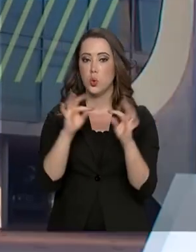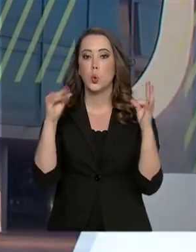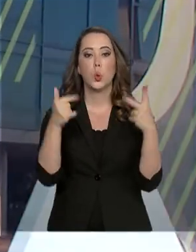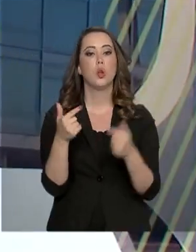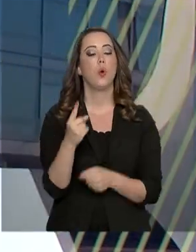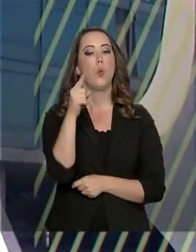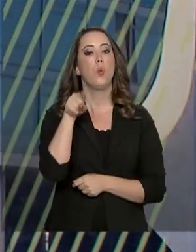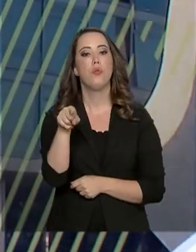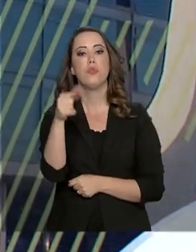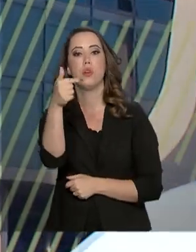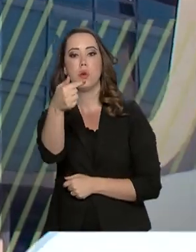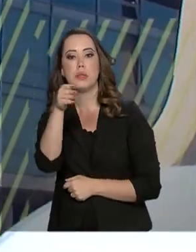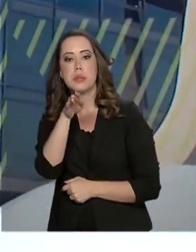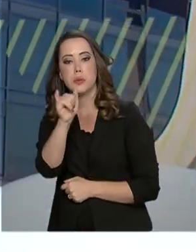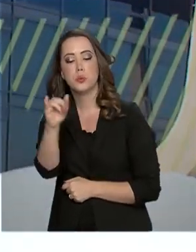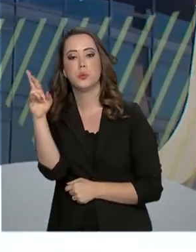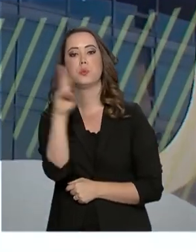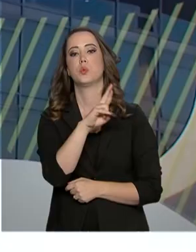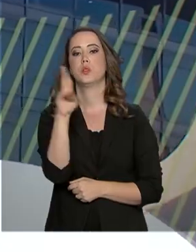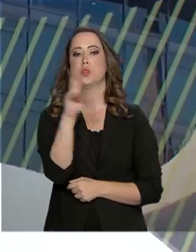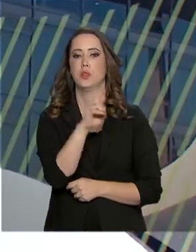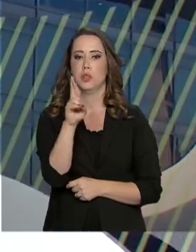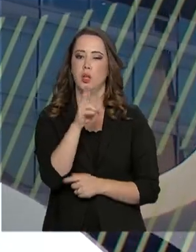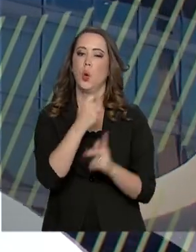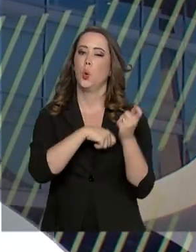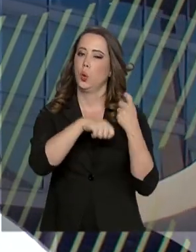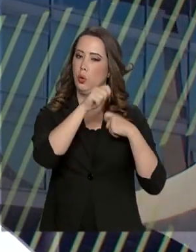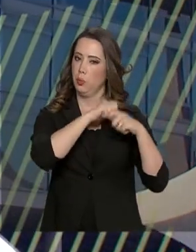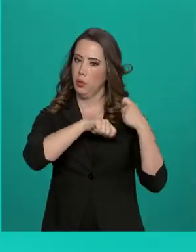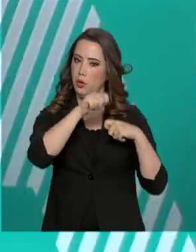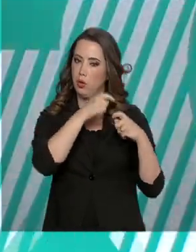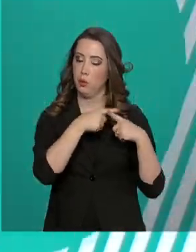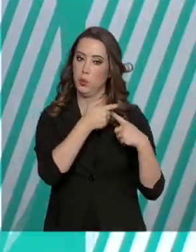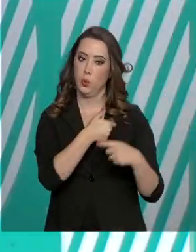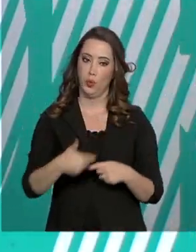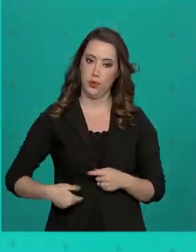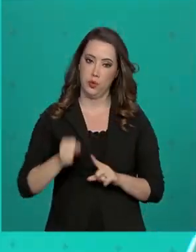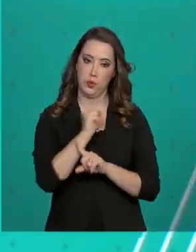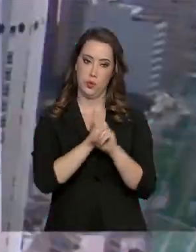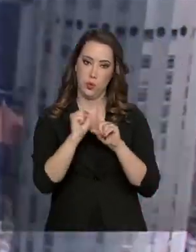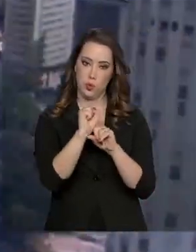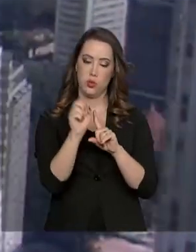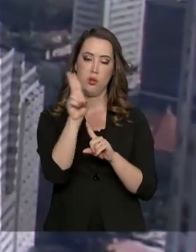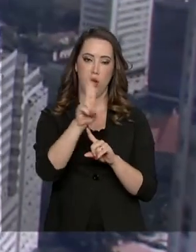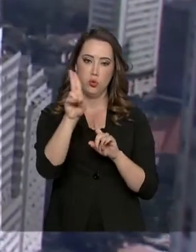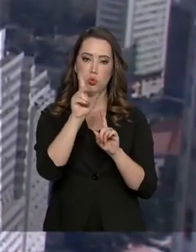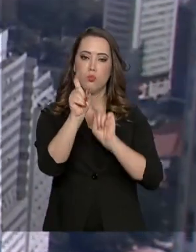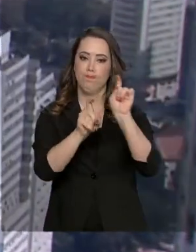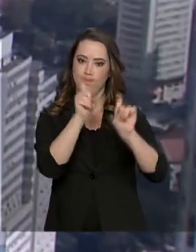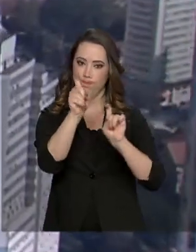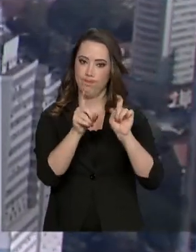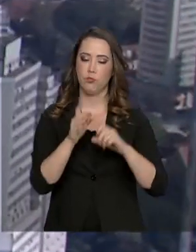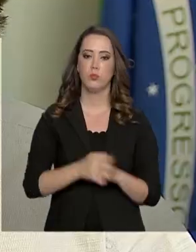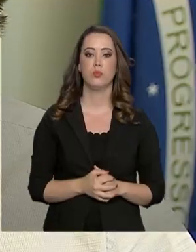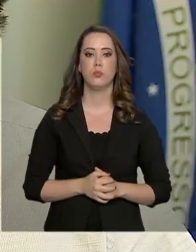R 1,7 bilhão deixam de ser gastos anualmente por governo e sociedade com a digitalização.